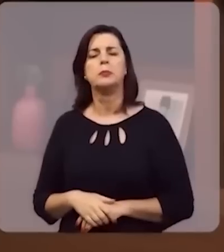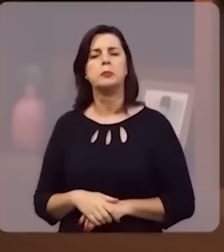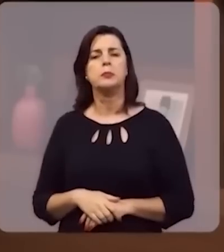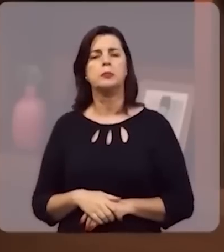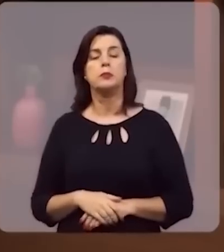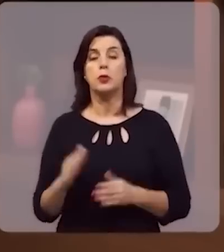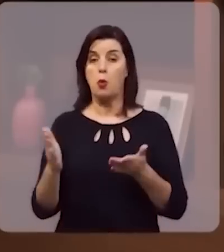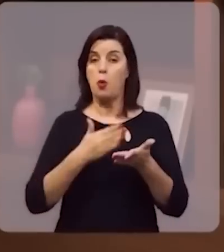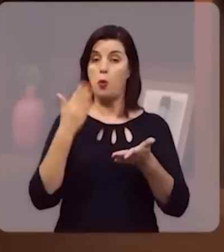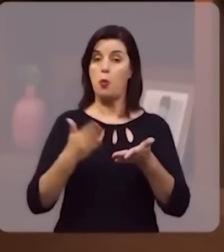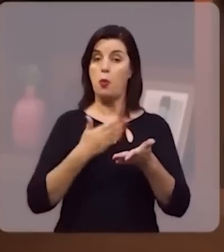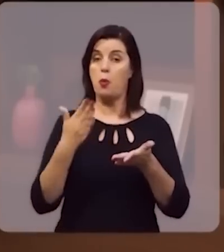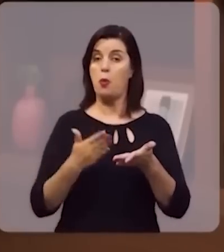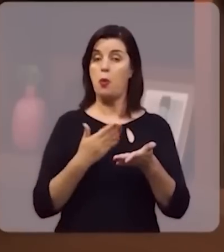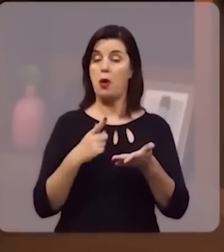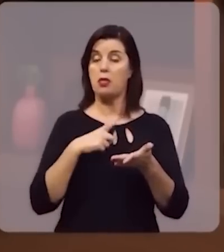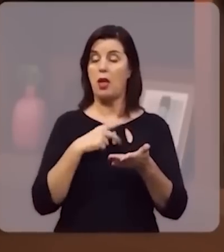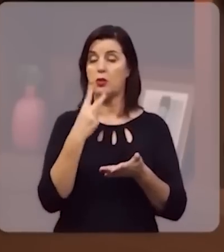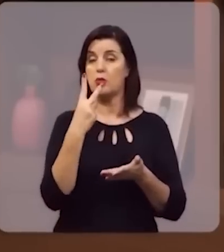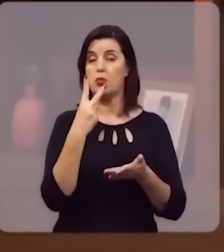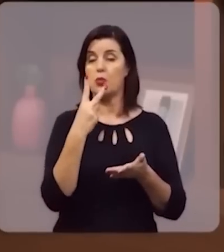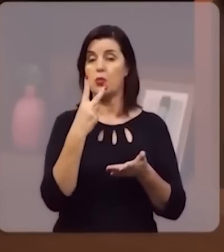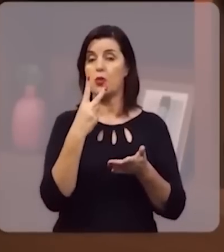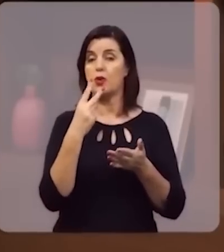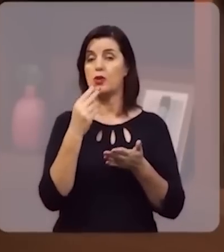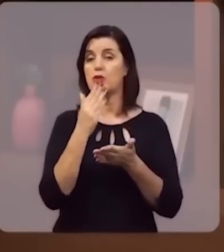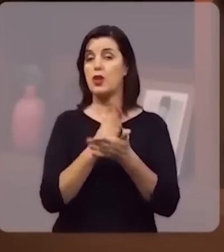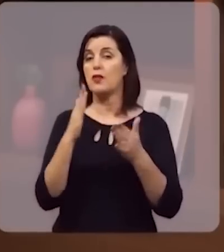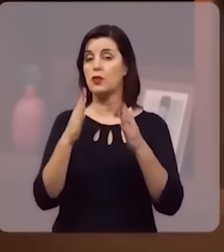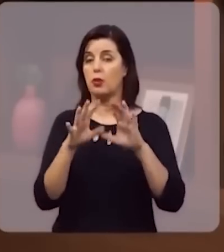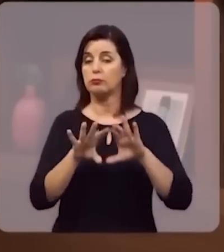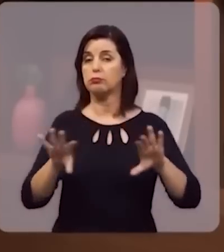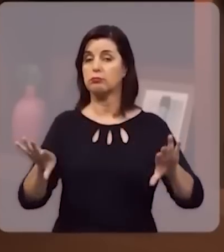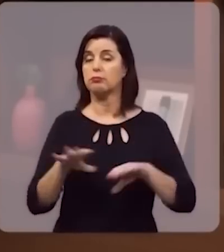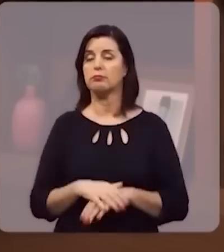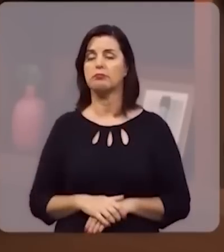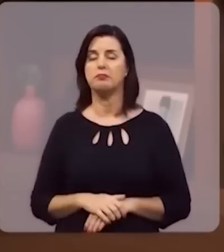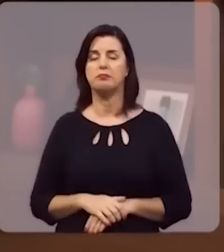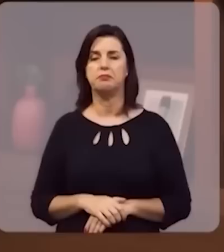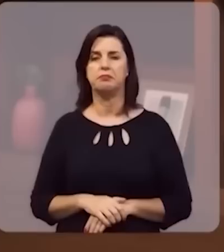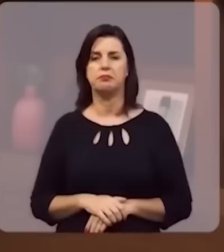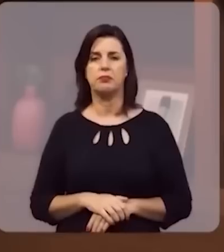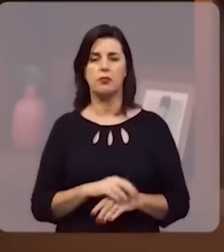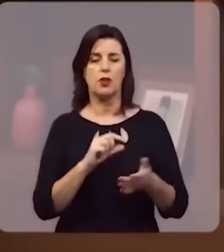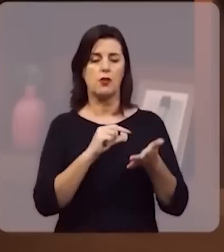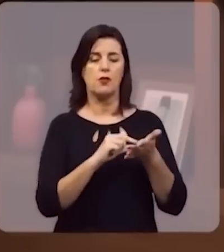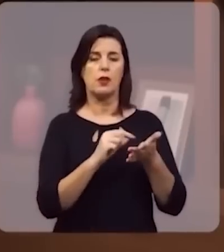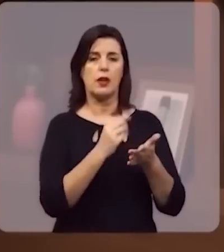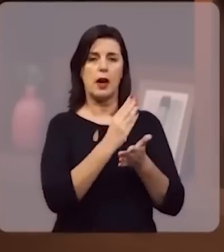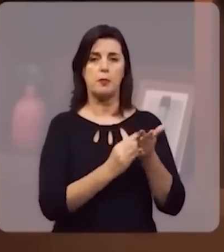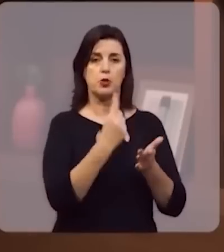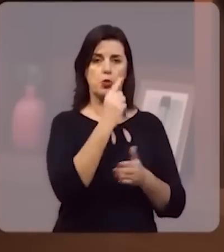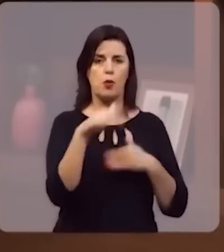No seu livro há duas divisões muito claras. Dos versos, dos